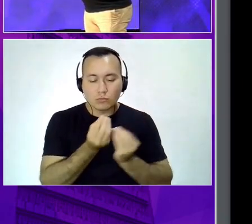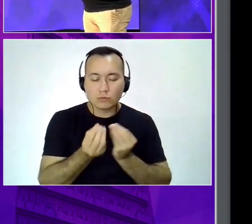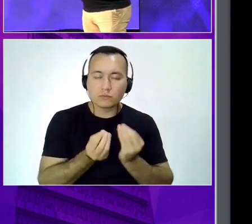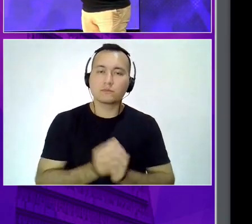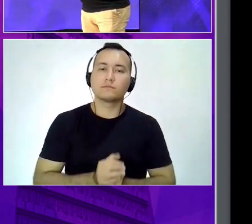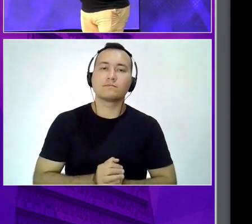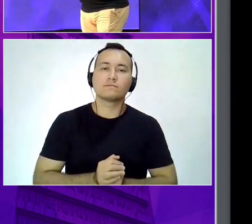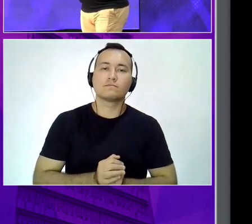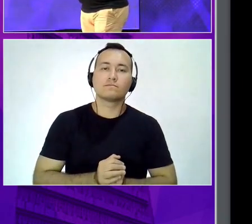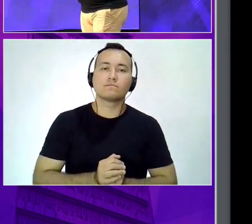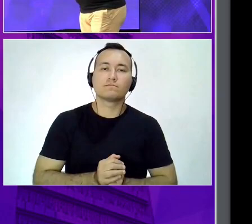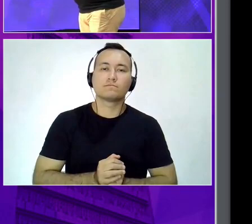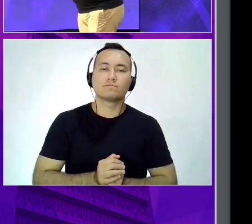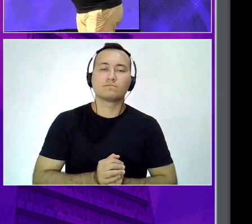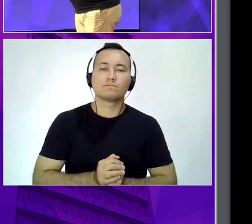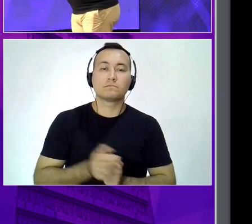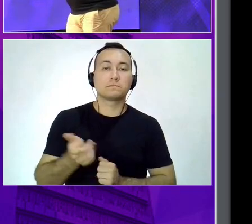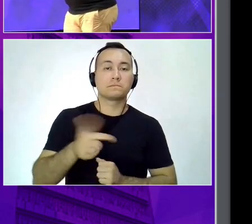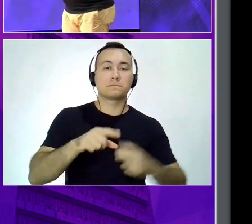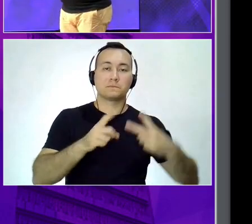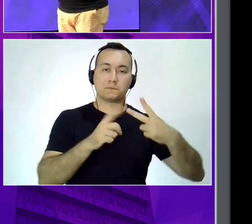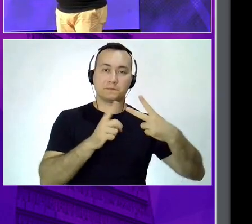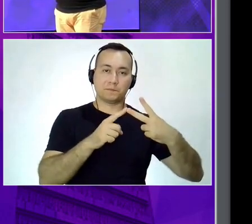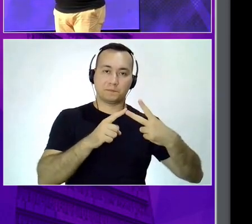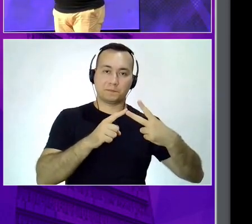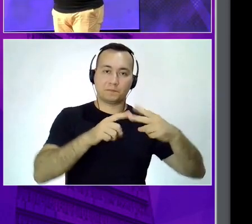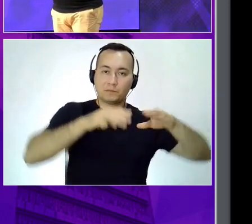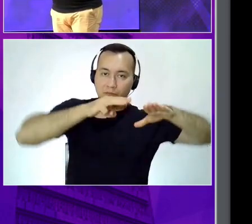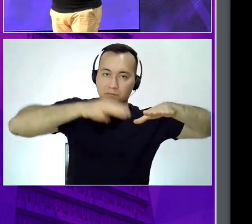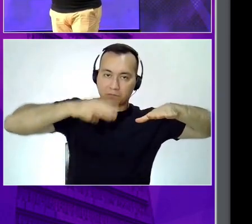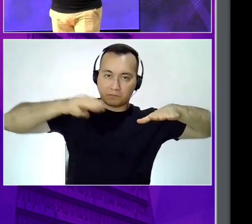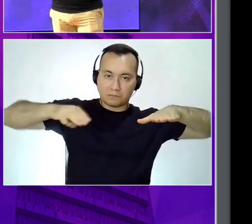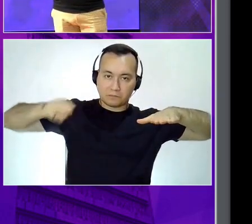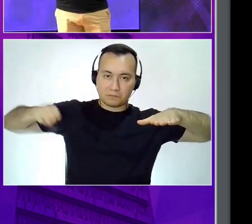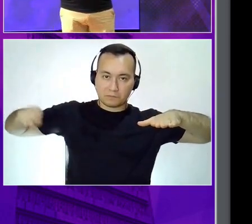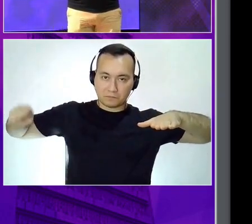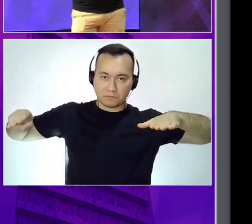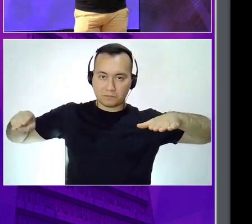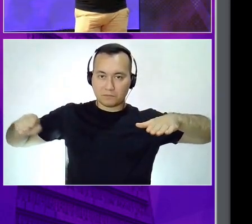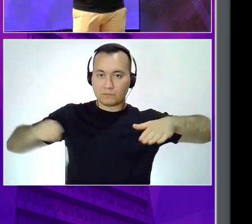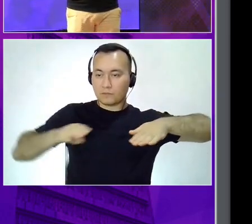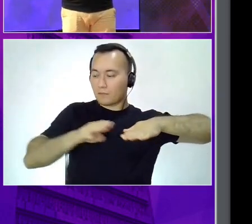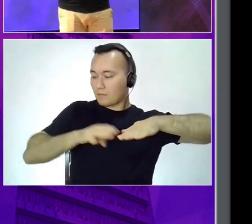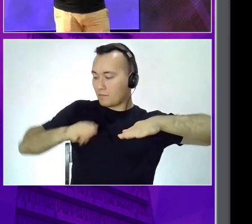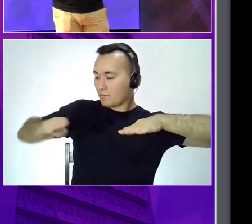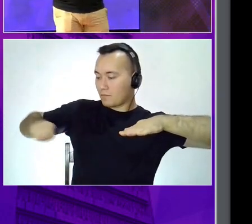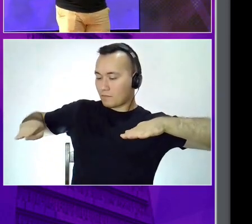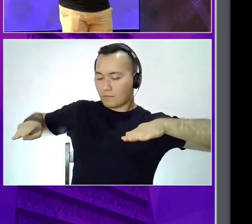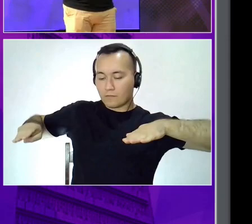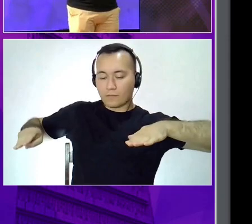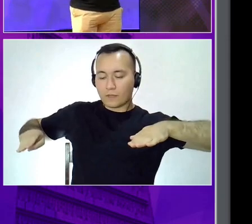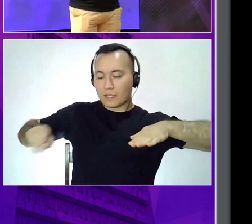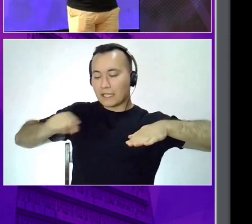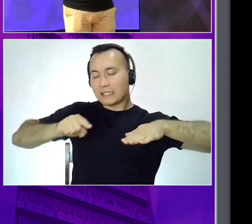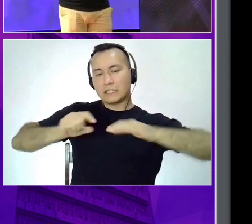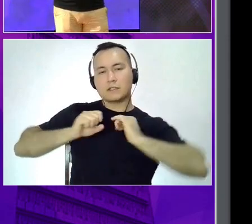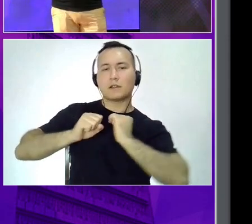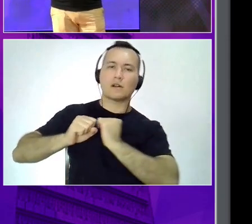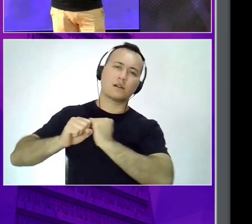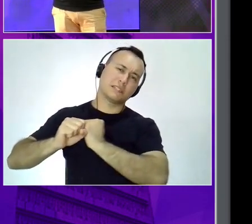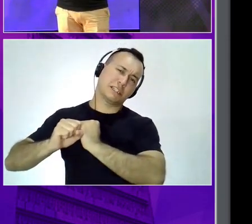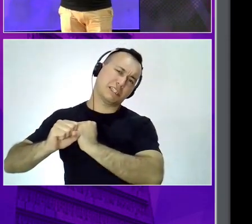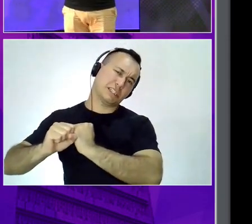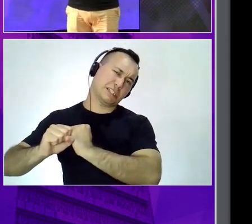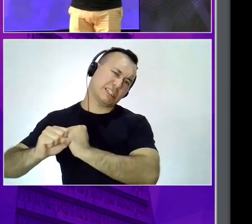Segundo segredo, o mar revolto. Cara, esse mar está me puxando de volta. Eu quero, mas não saio do